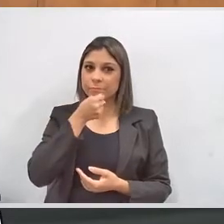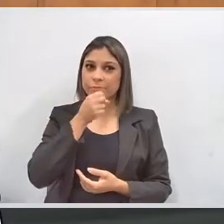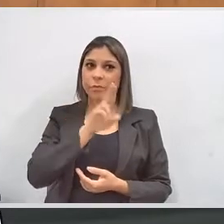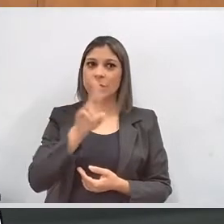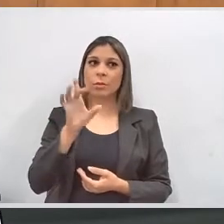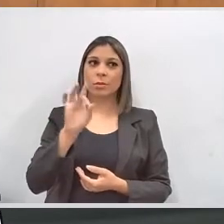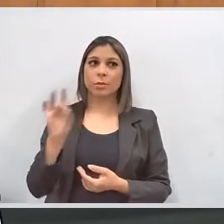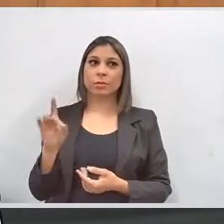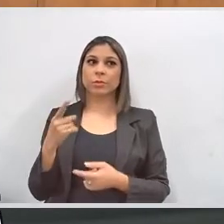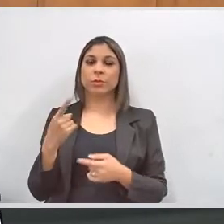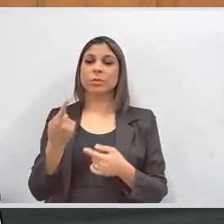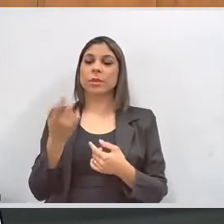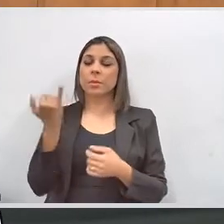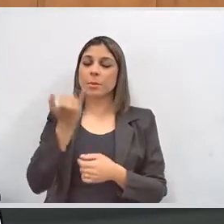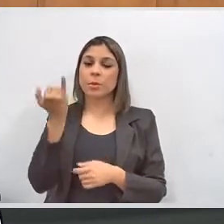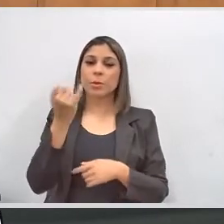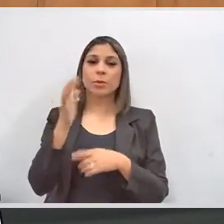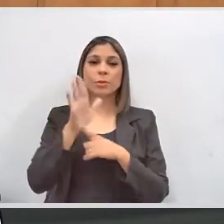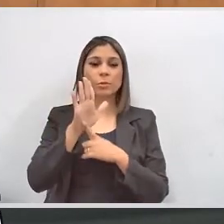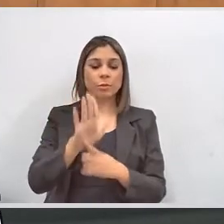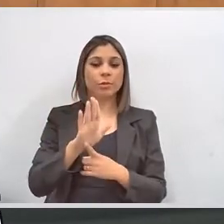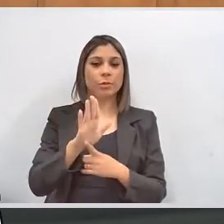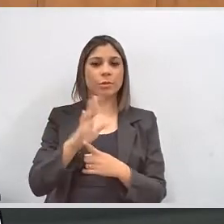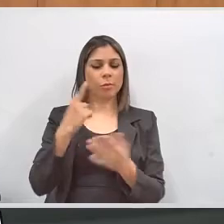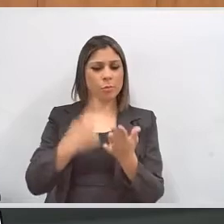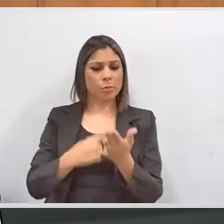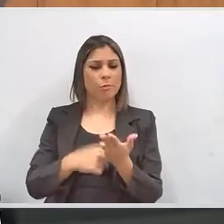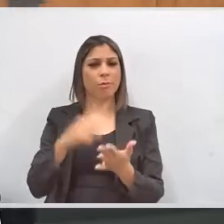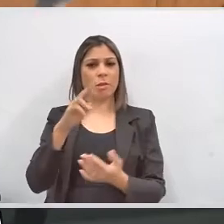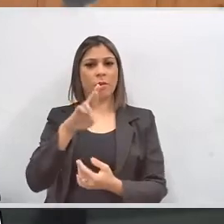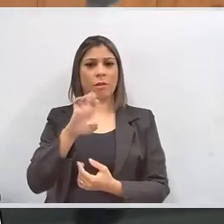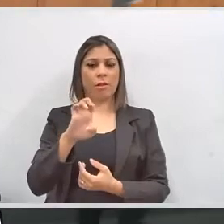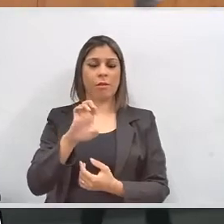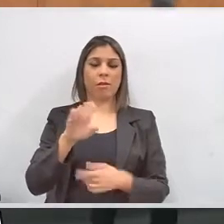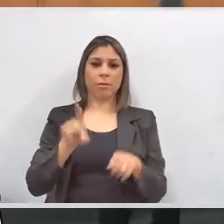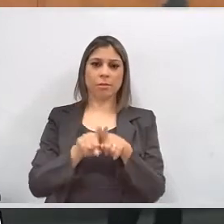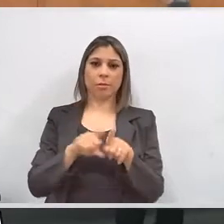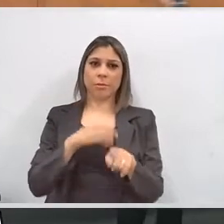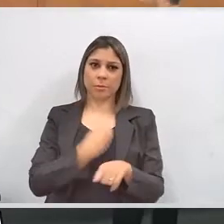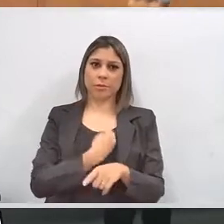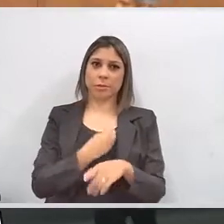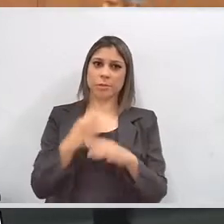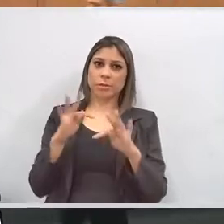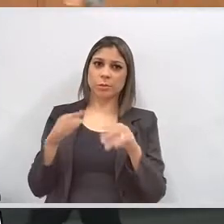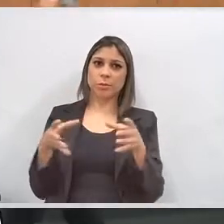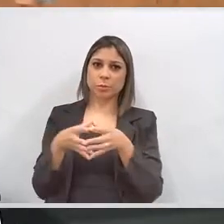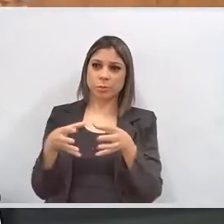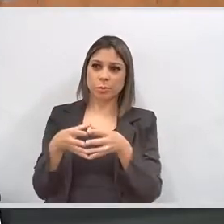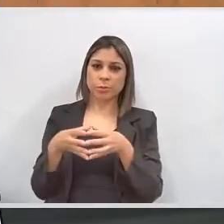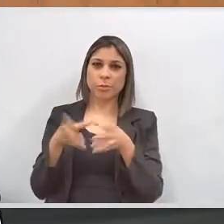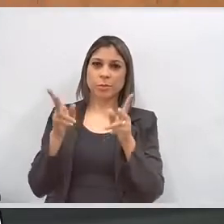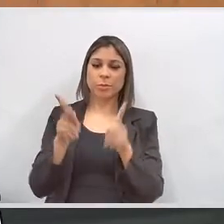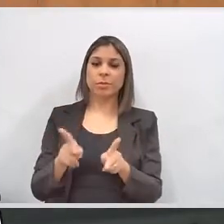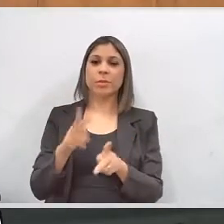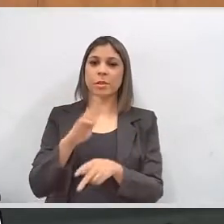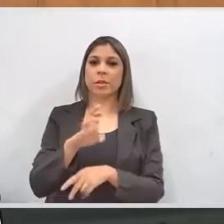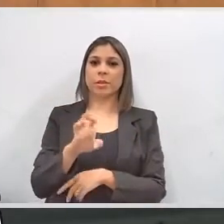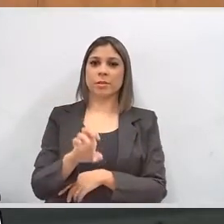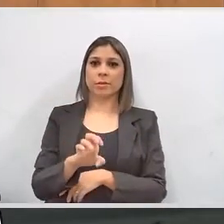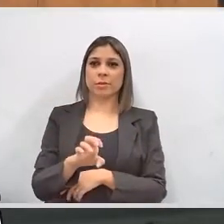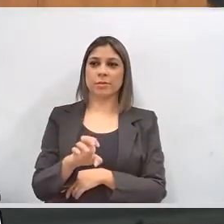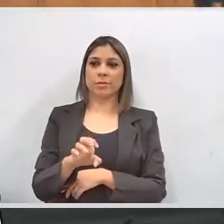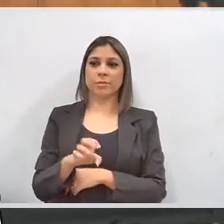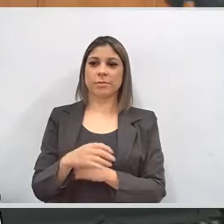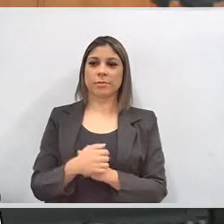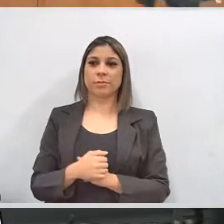o compromisso do TRE e a presença estimuladora de toda a comissão. Eu